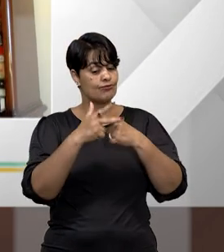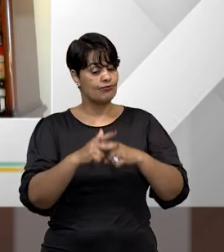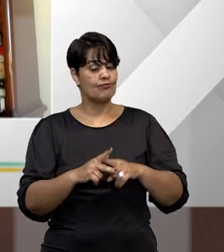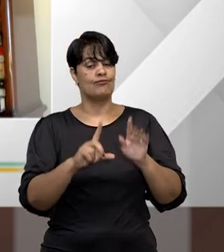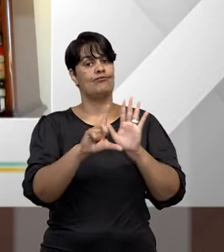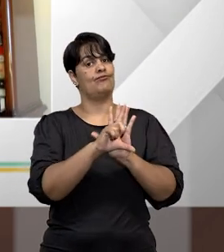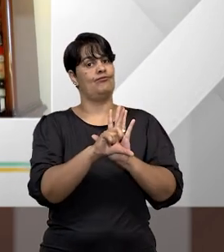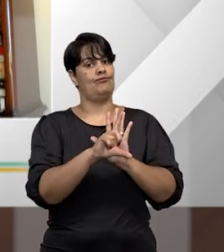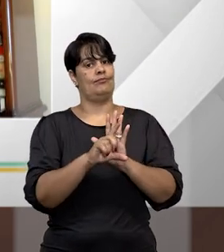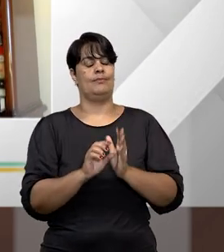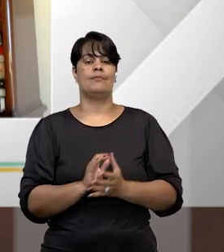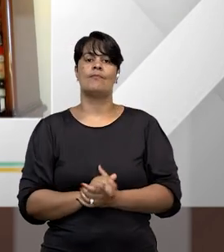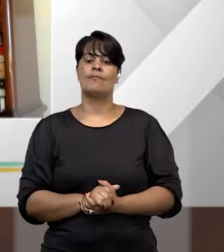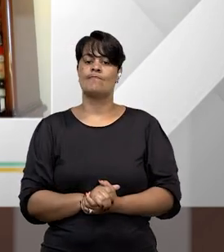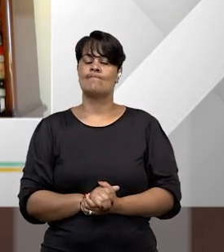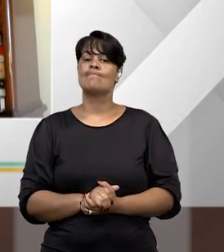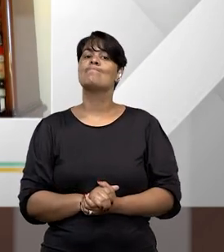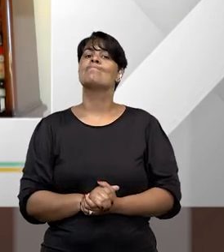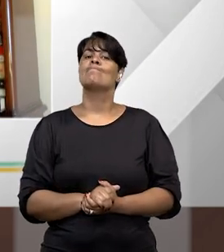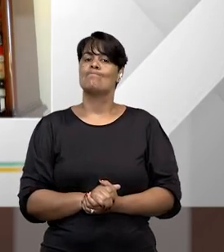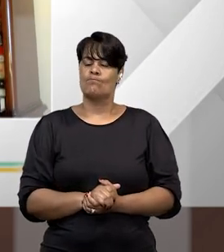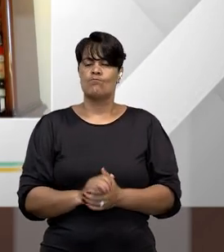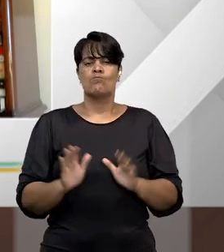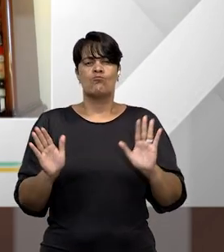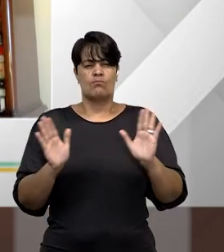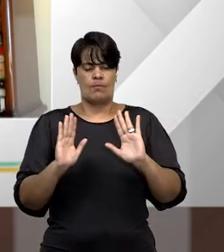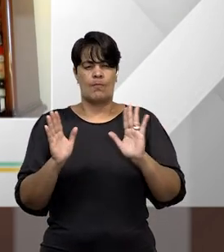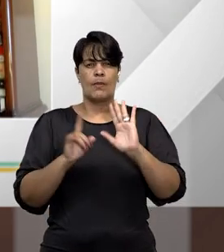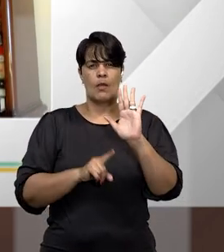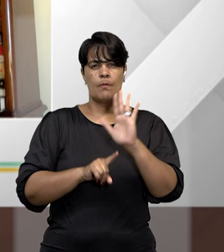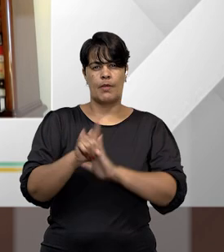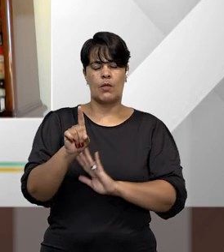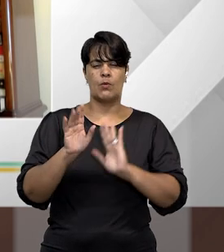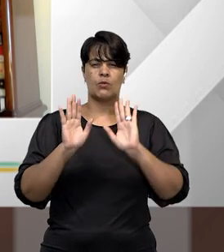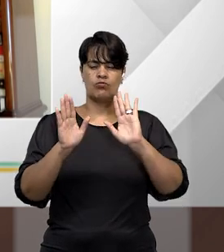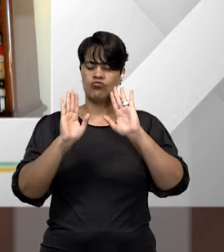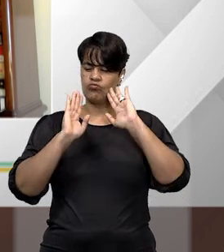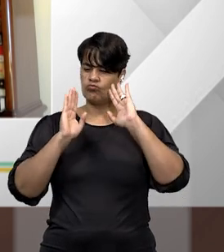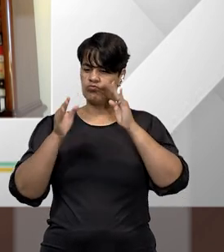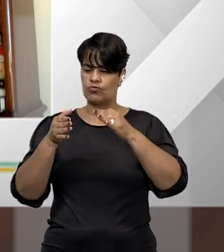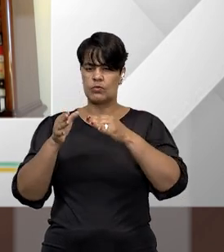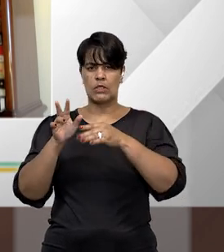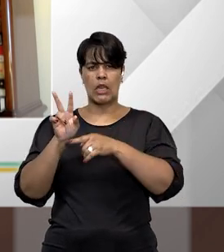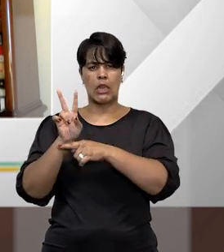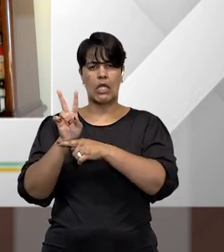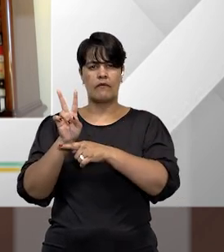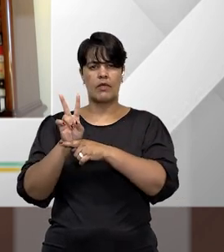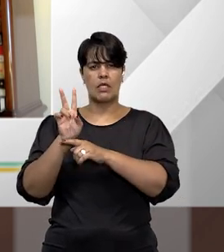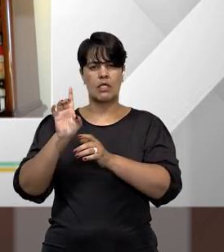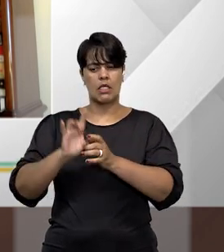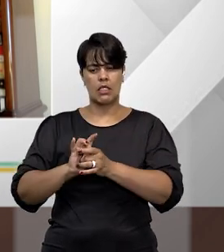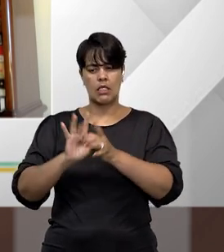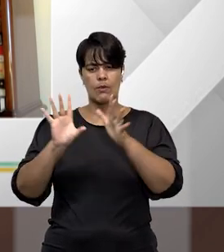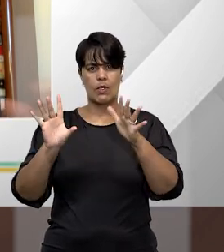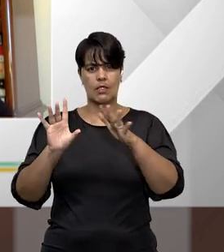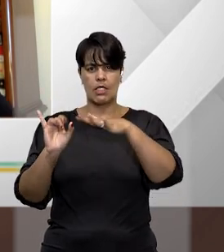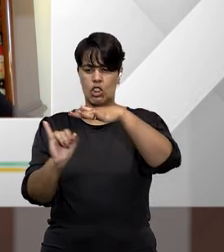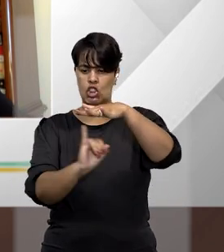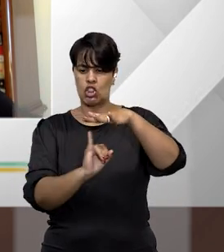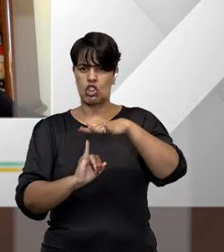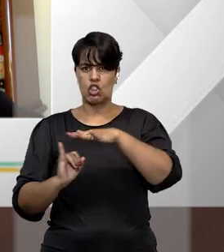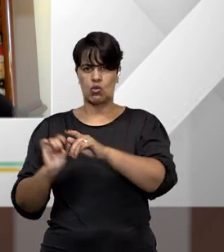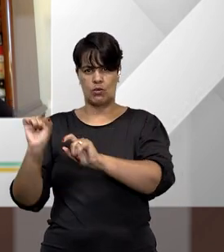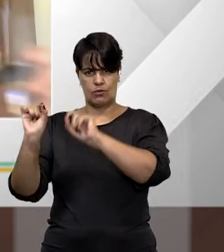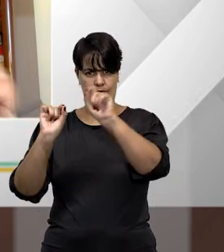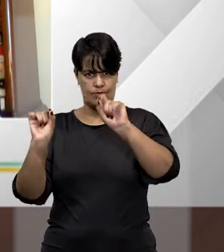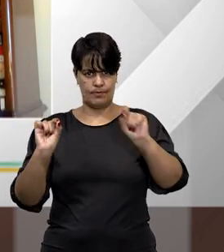René, ainda sob a ótica da centralidade, da defesa da democracia e de suas instituições, eu gostaria de saber se um condenado por crime